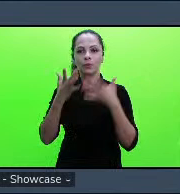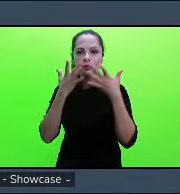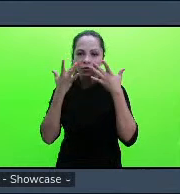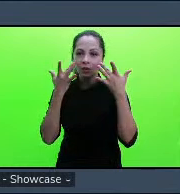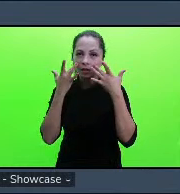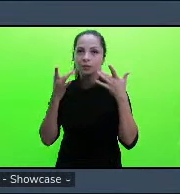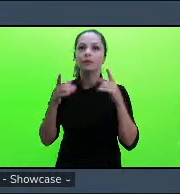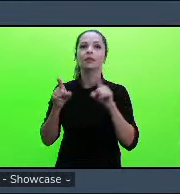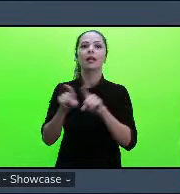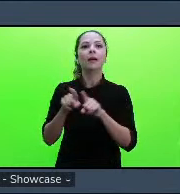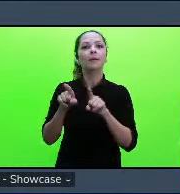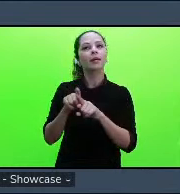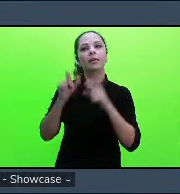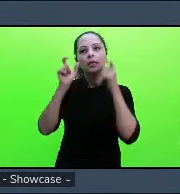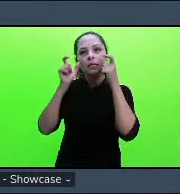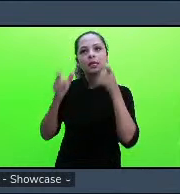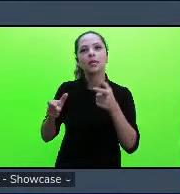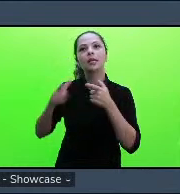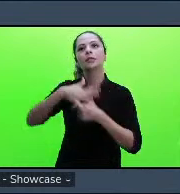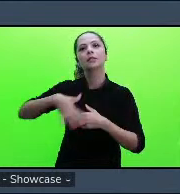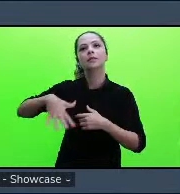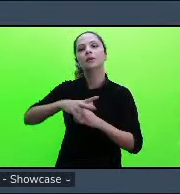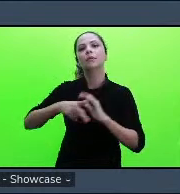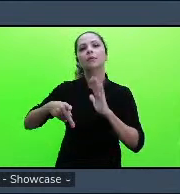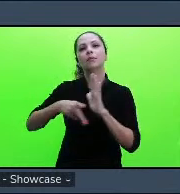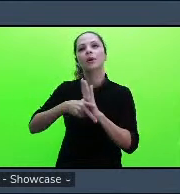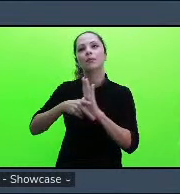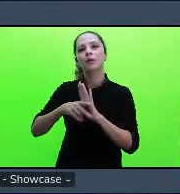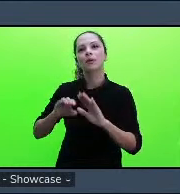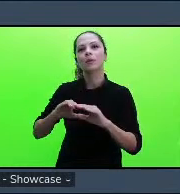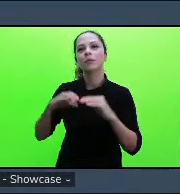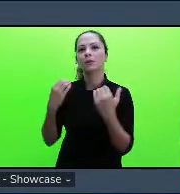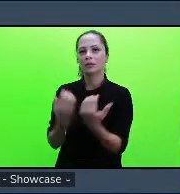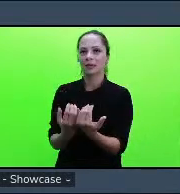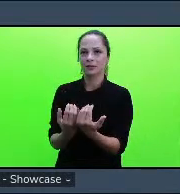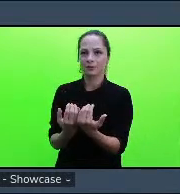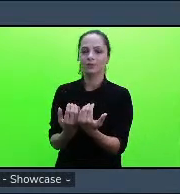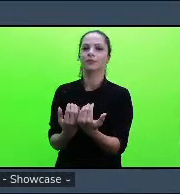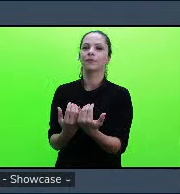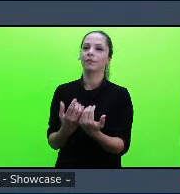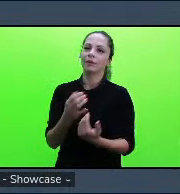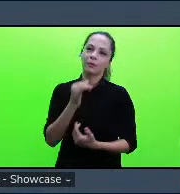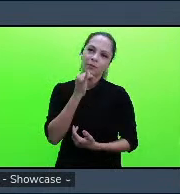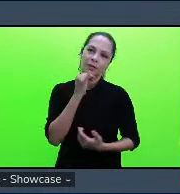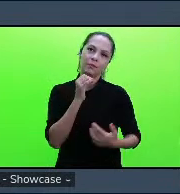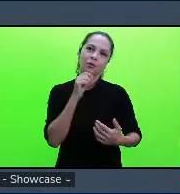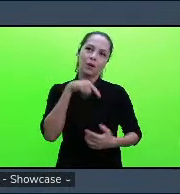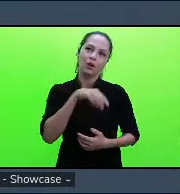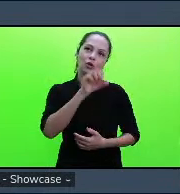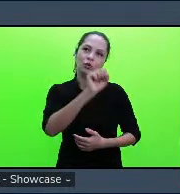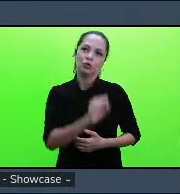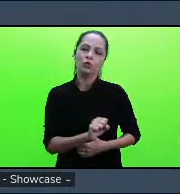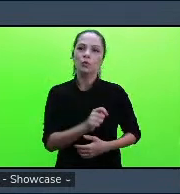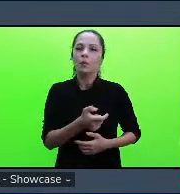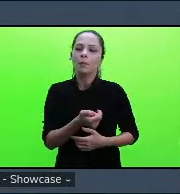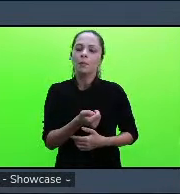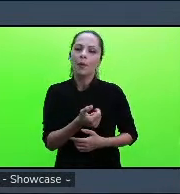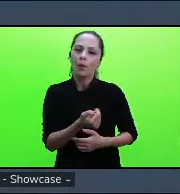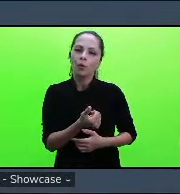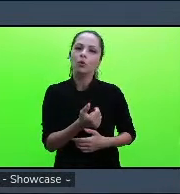da comunidade como no sul que tem menos institutos federais mas tem mais grupos de teatro também